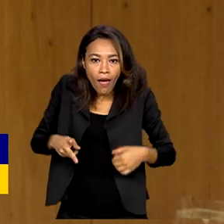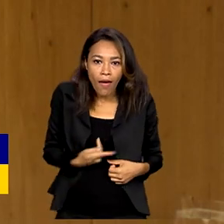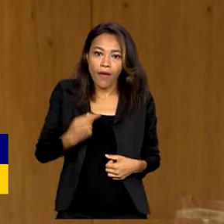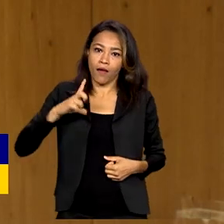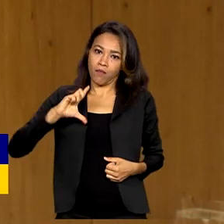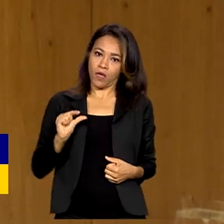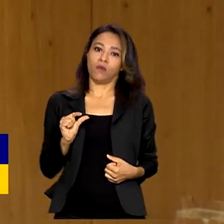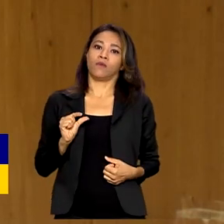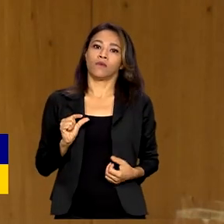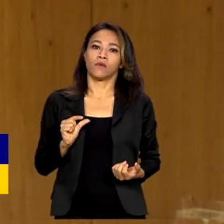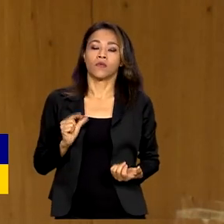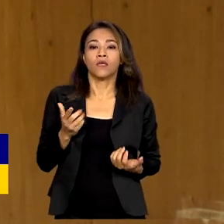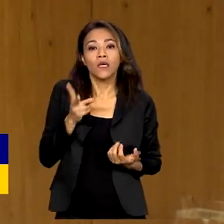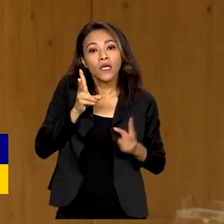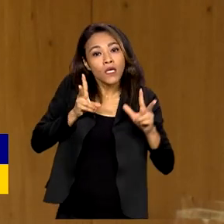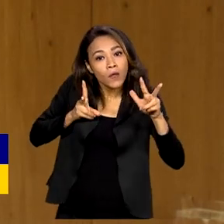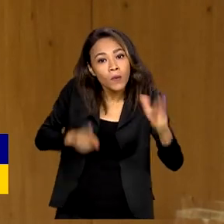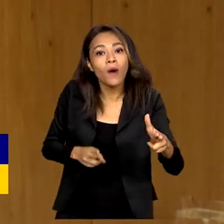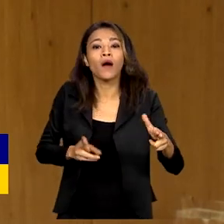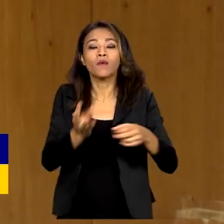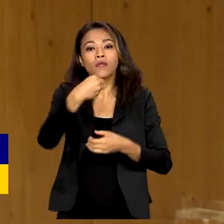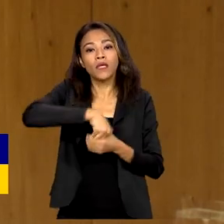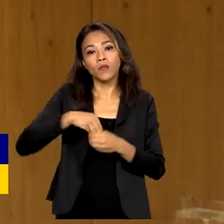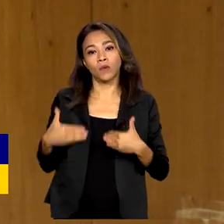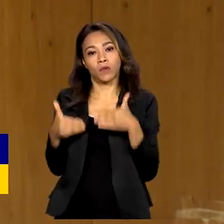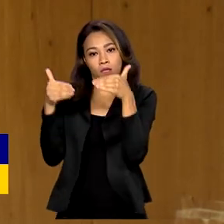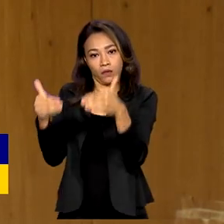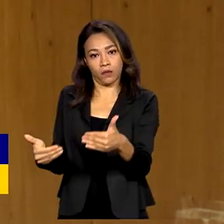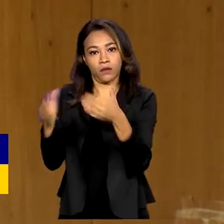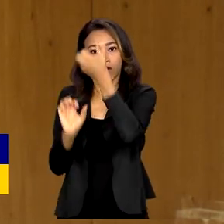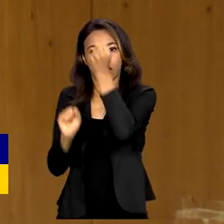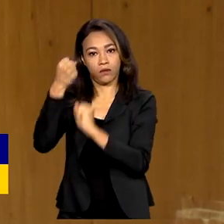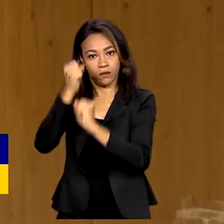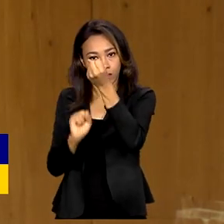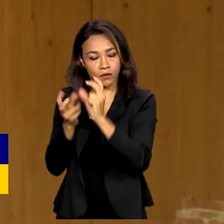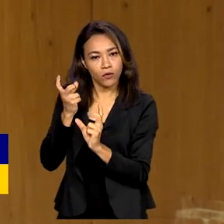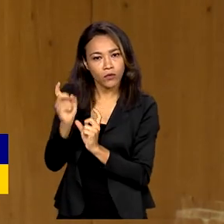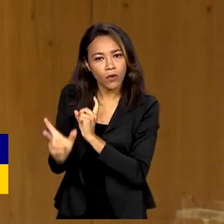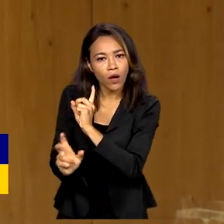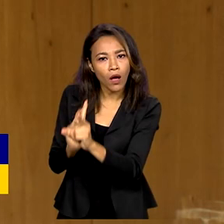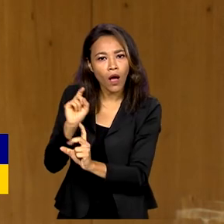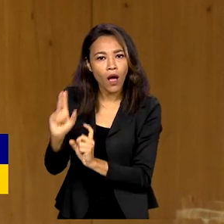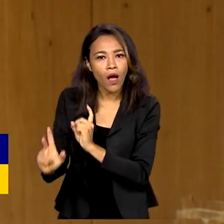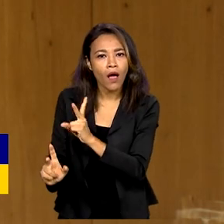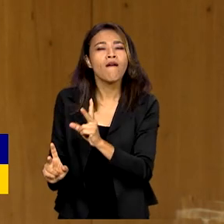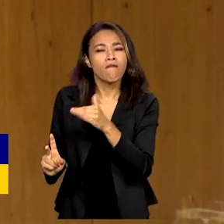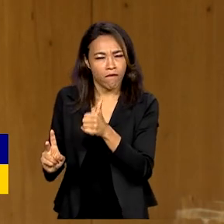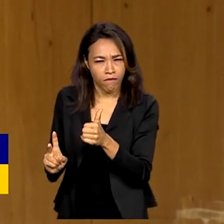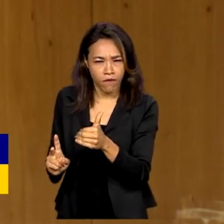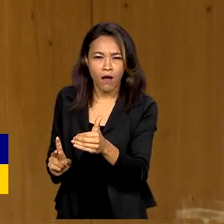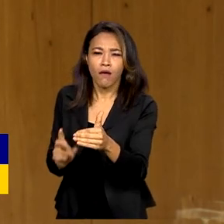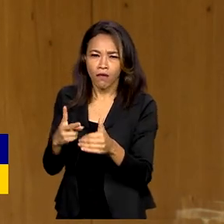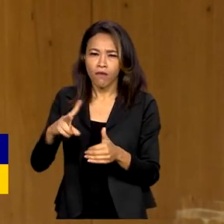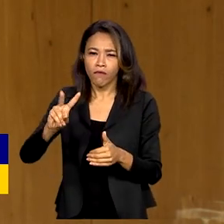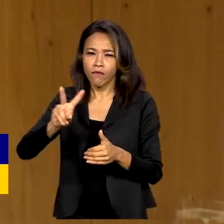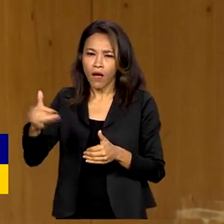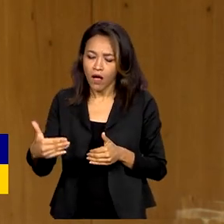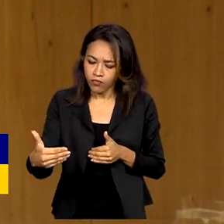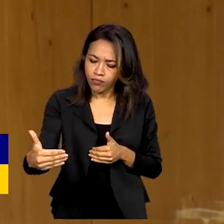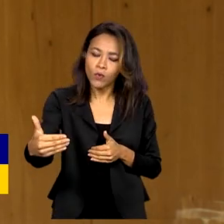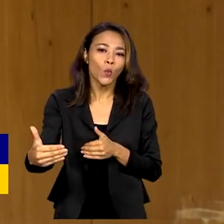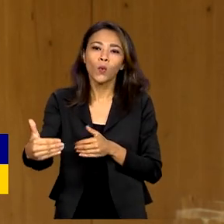mesma forma, no Ministério da Indústria e Comércio, vai ser agora implantado o Conselho